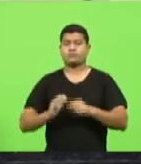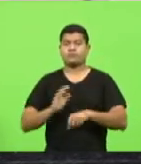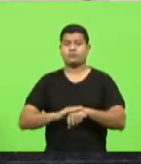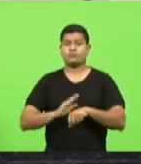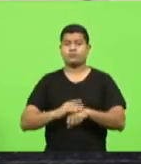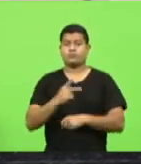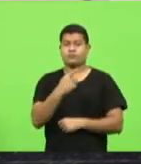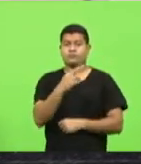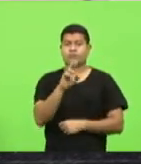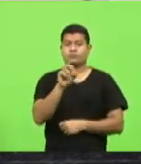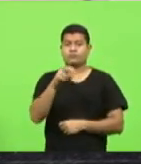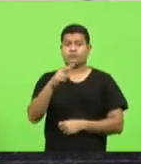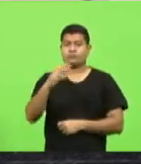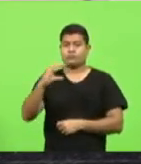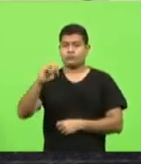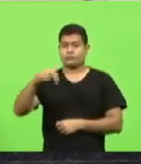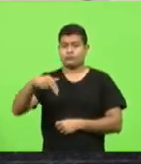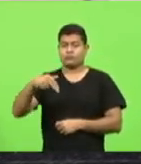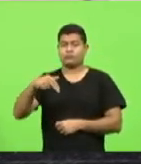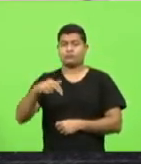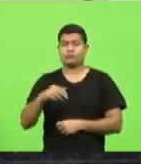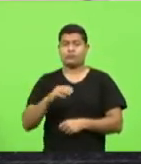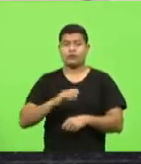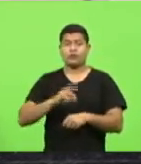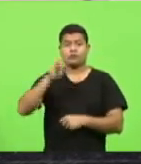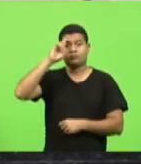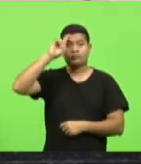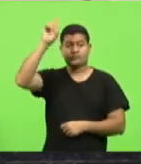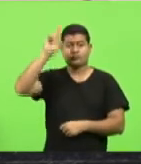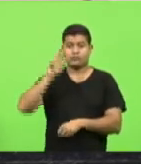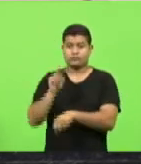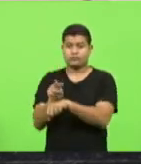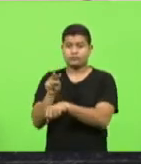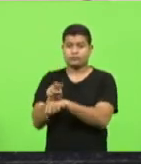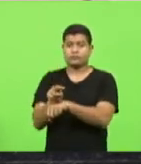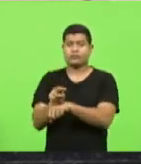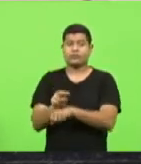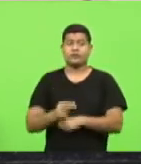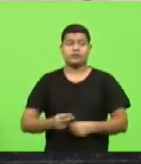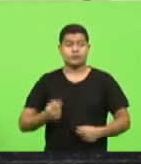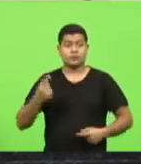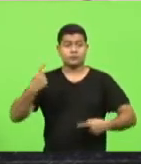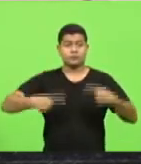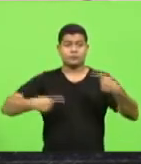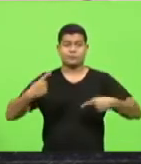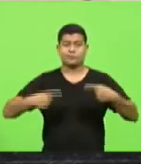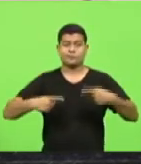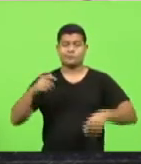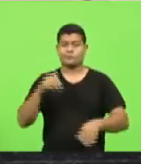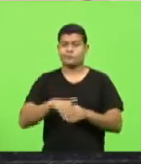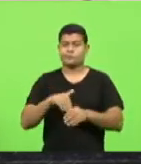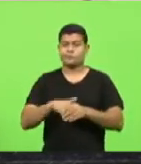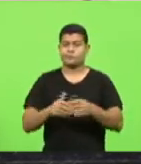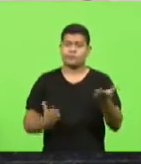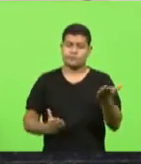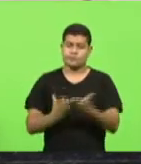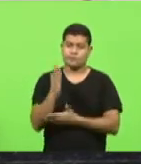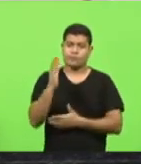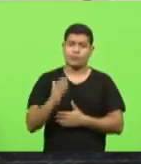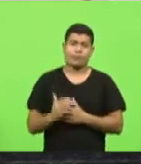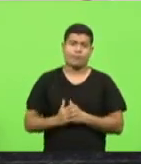agente fiscalizador em discussão em votação aprovado